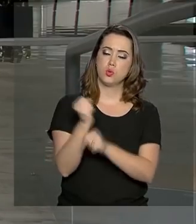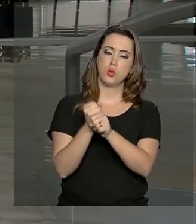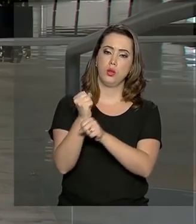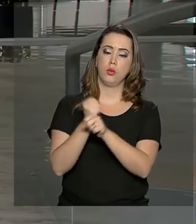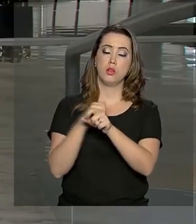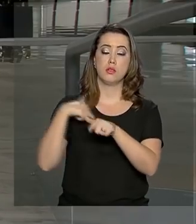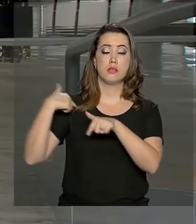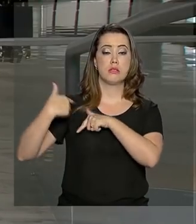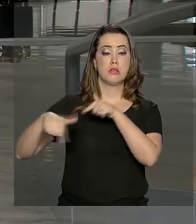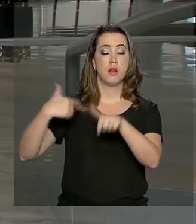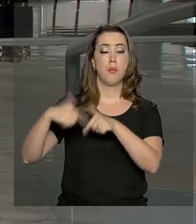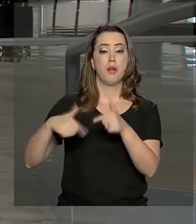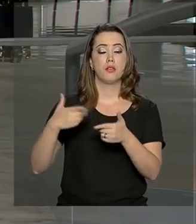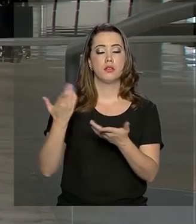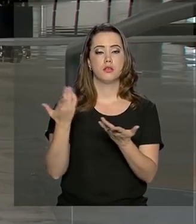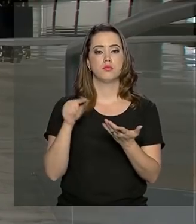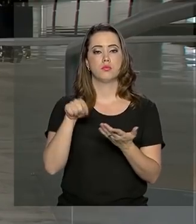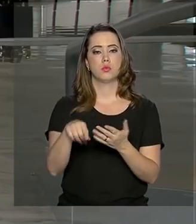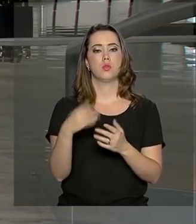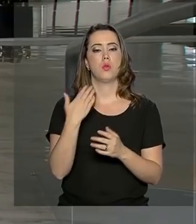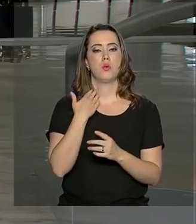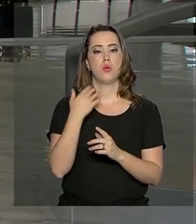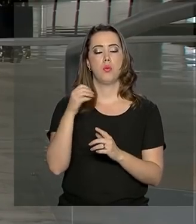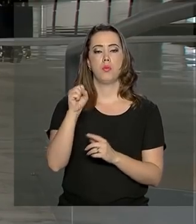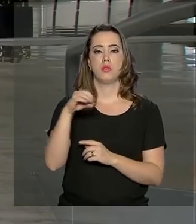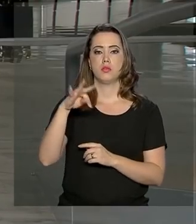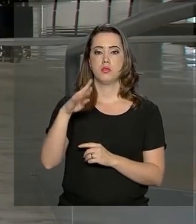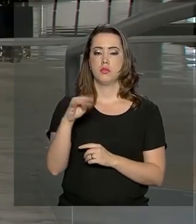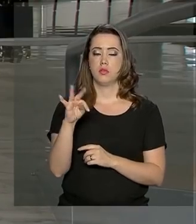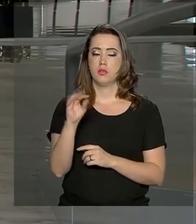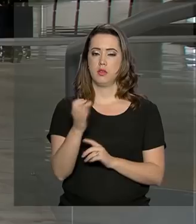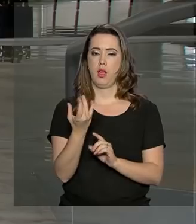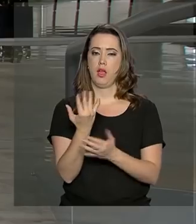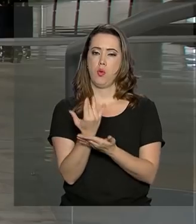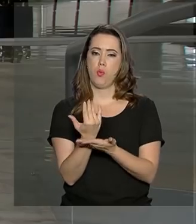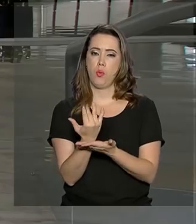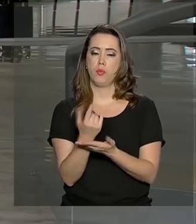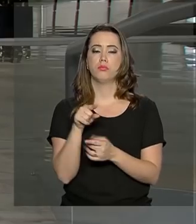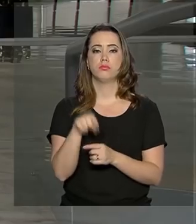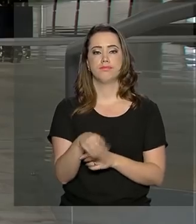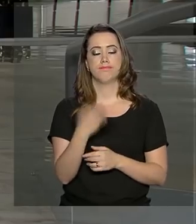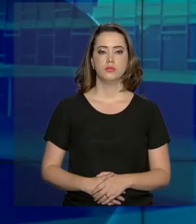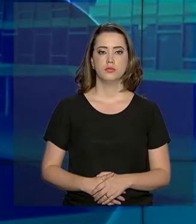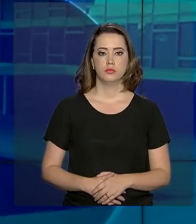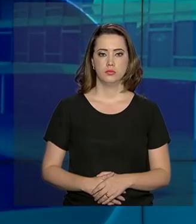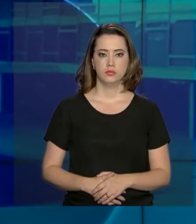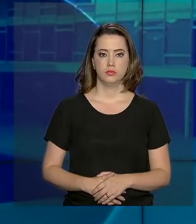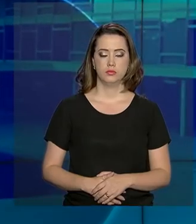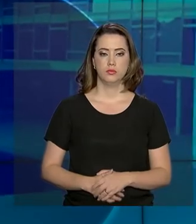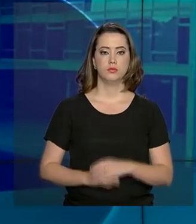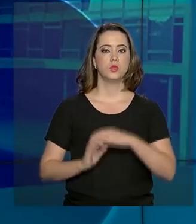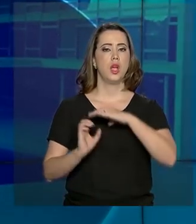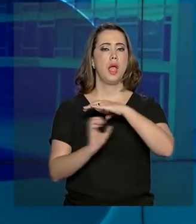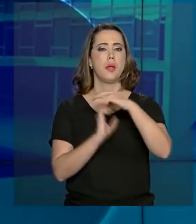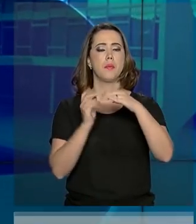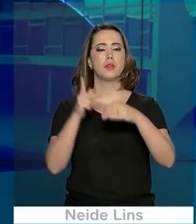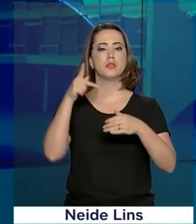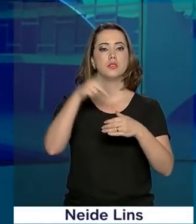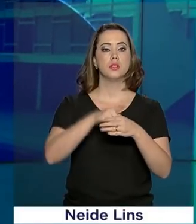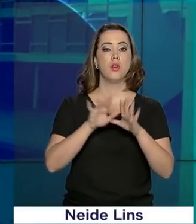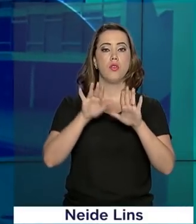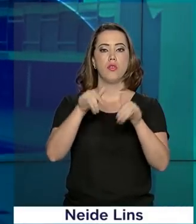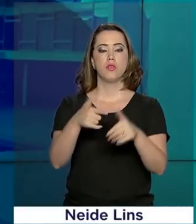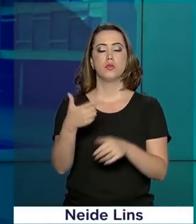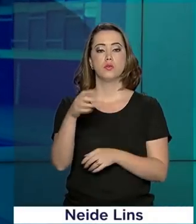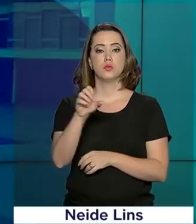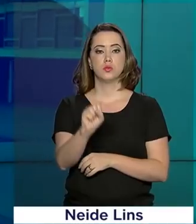anos, o economista atuou no Banco Santander. De Brasília, Luana Karen. A Petrobras encerrou